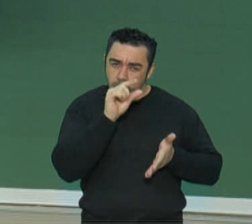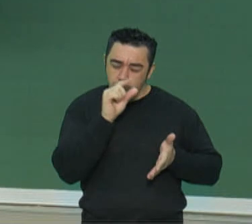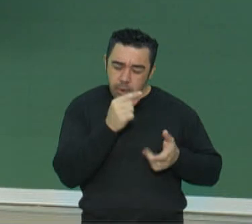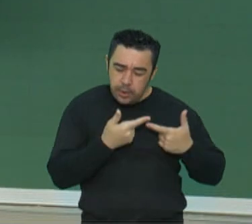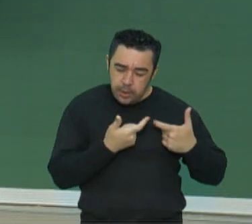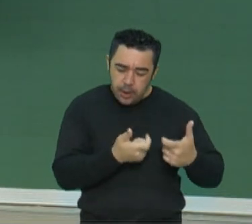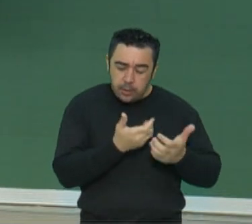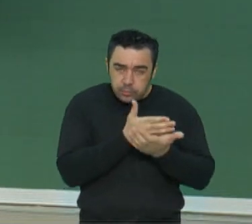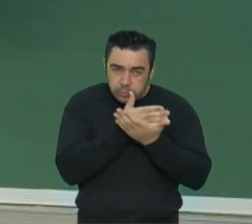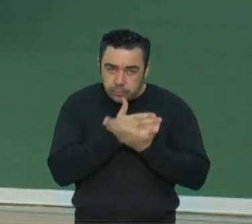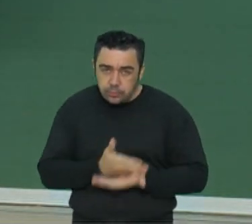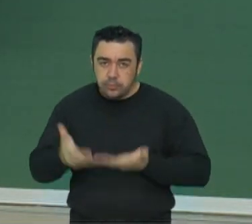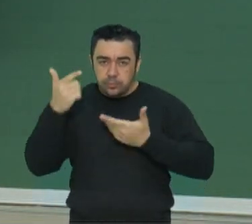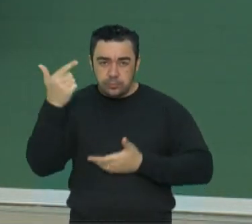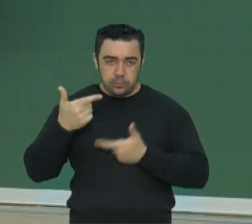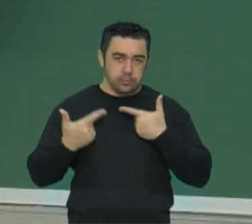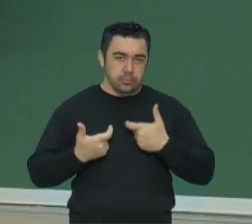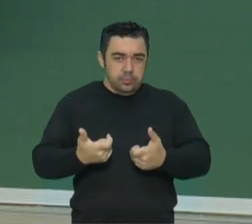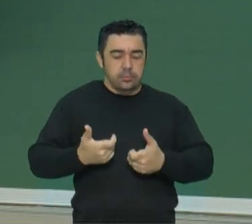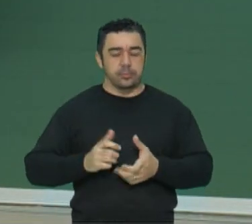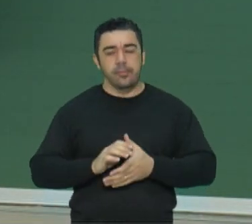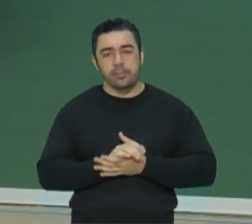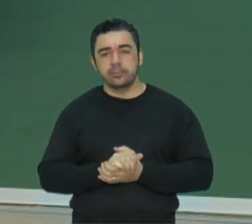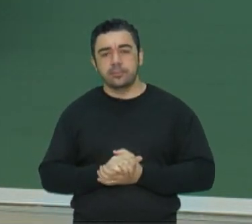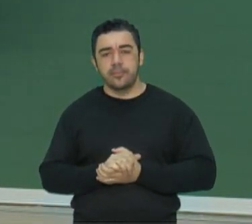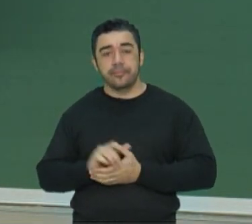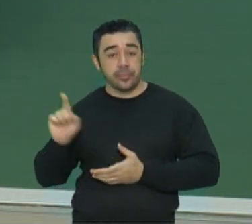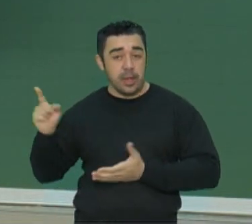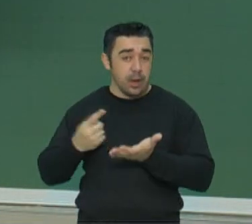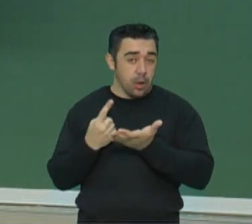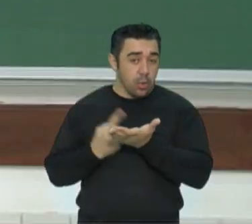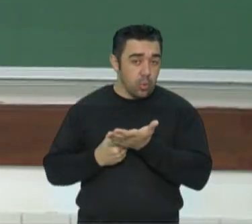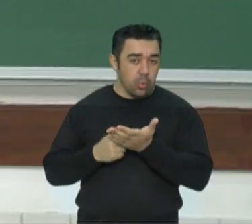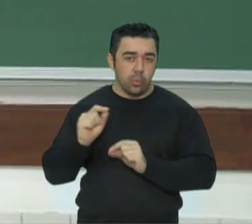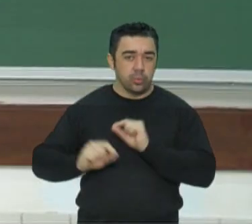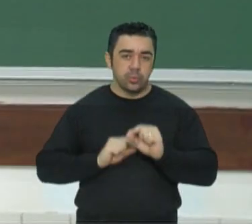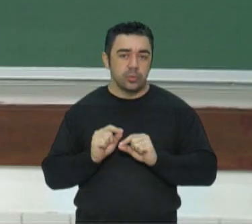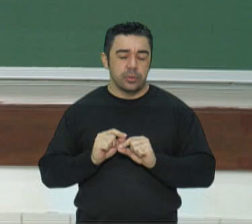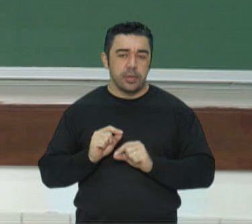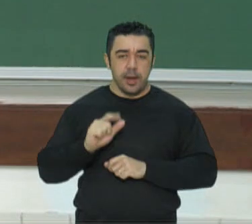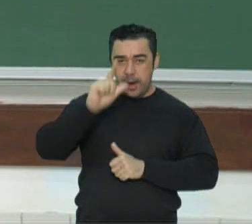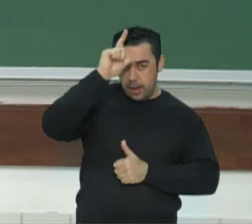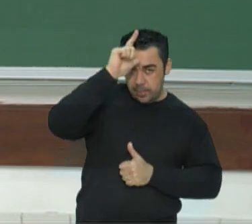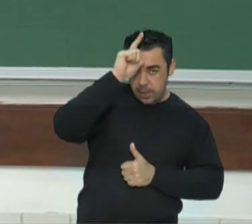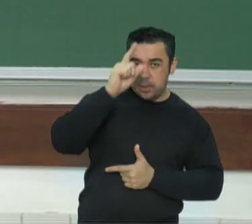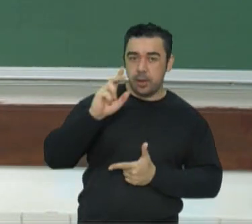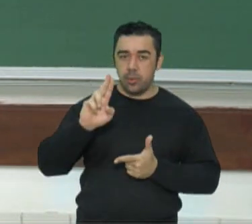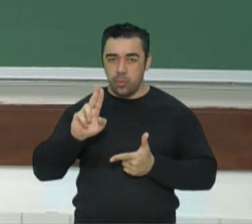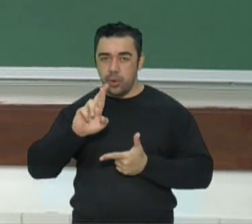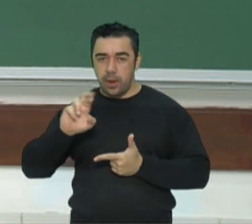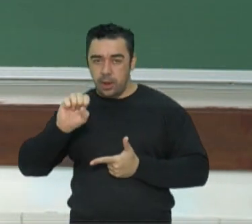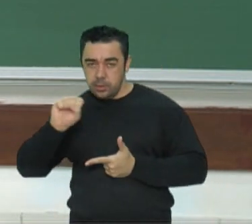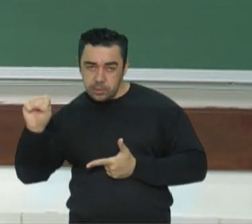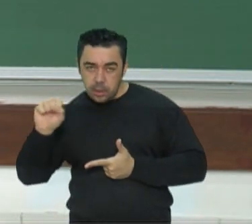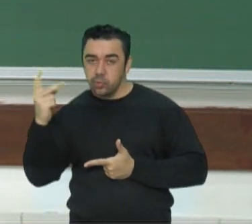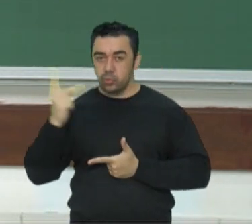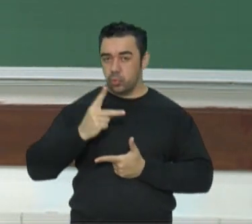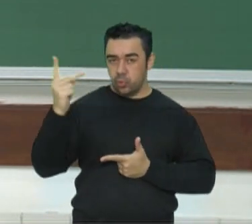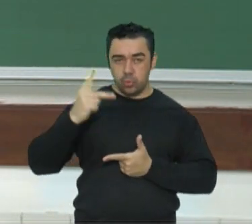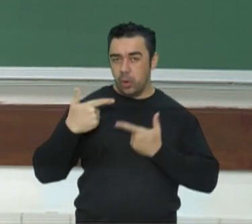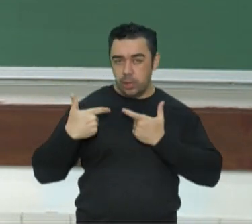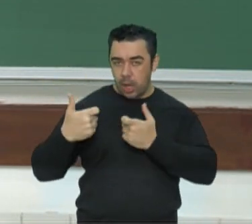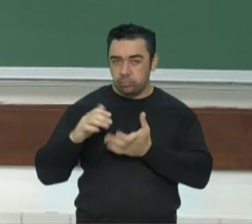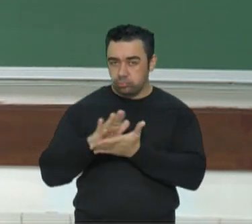antes do início da Segunda Guerra Mundial. Era um acordo de não agressão, sem ataques, entre a